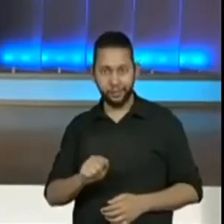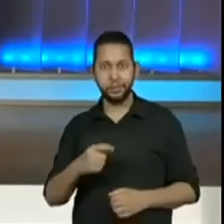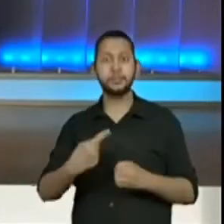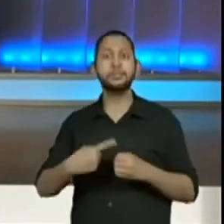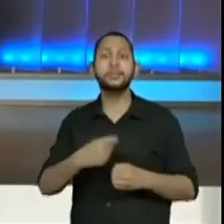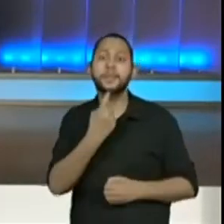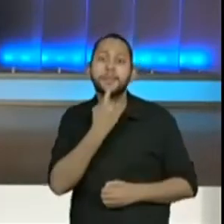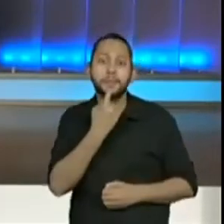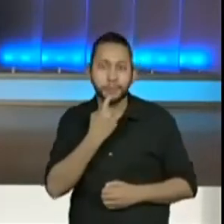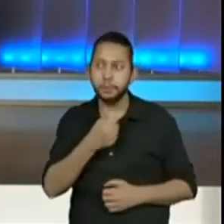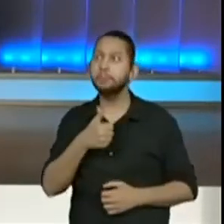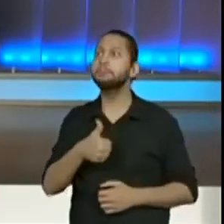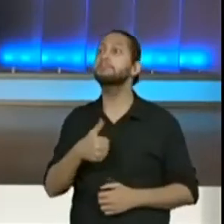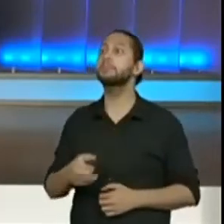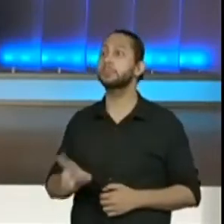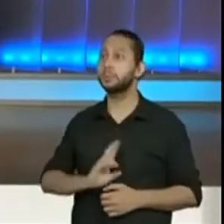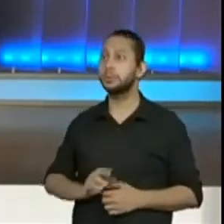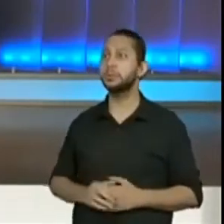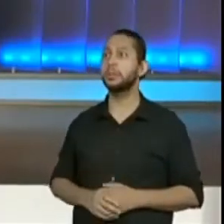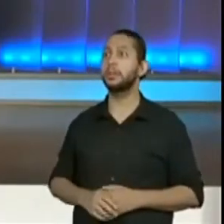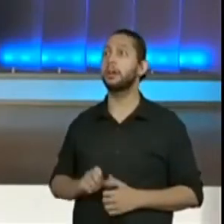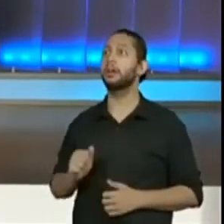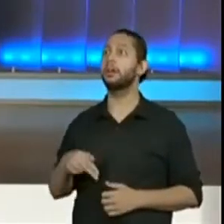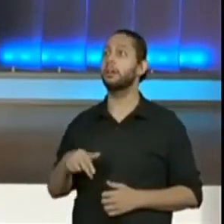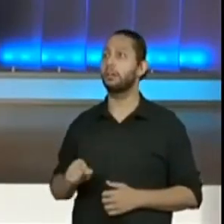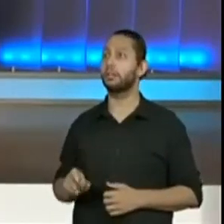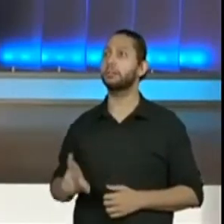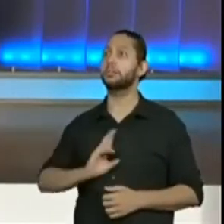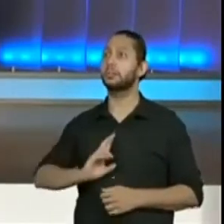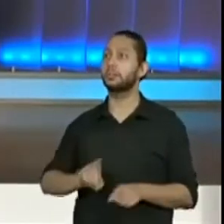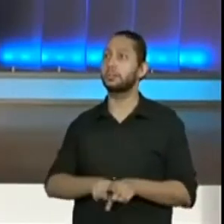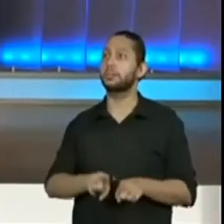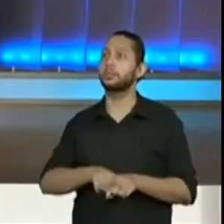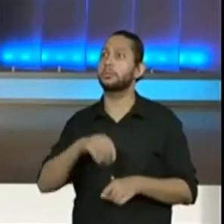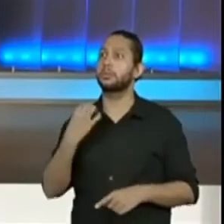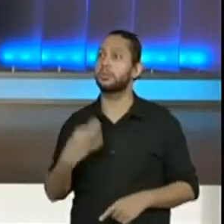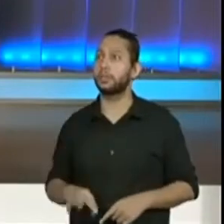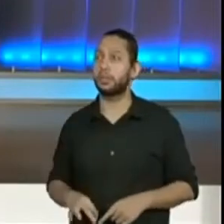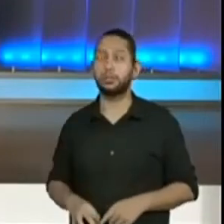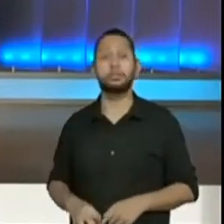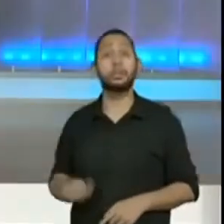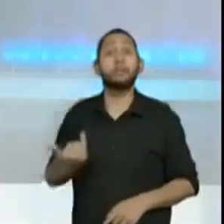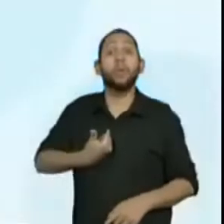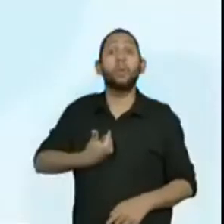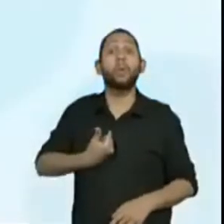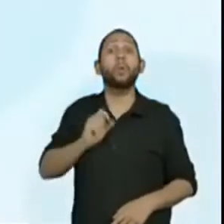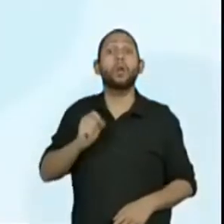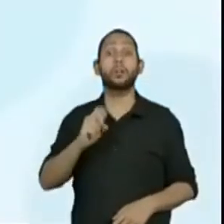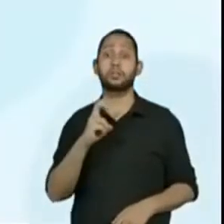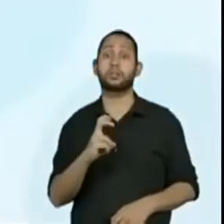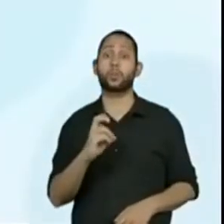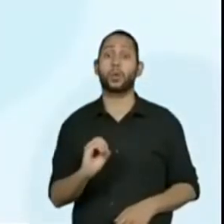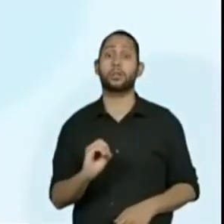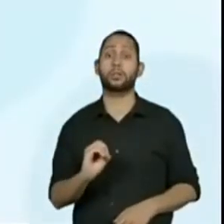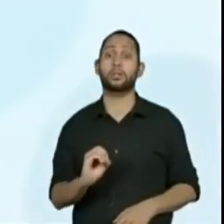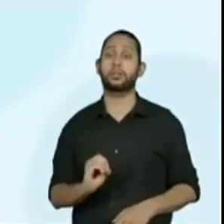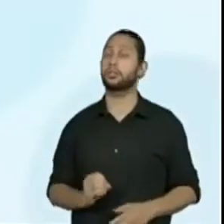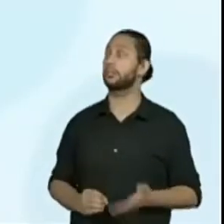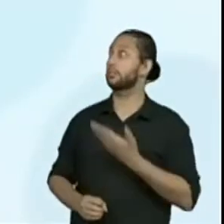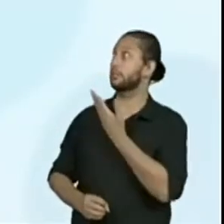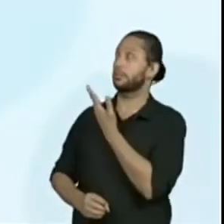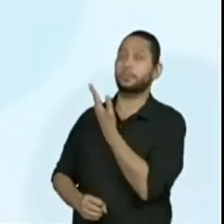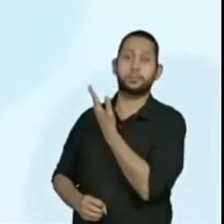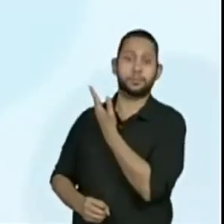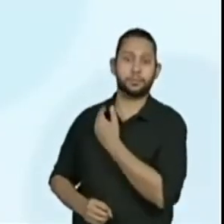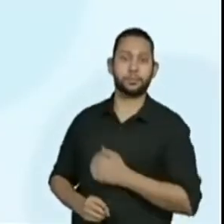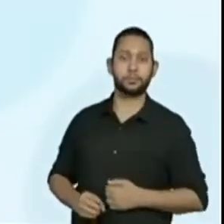mais? Ana, aluna da professora Rita, disseram todos 50. Então, vou preencher. E aí, o que